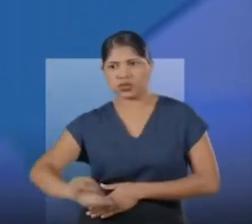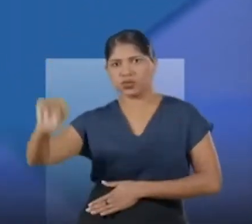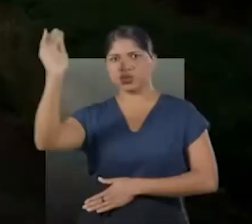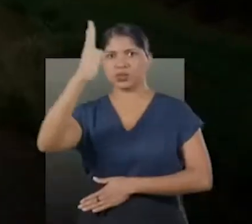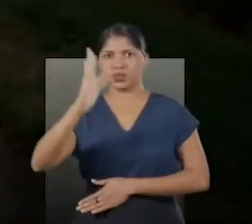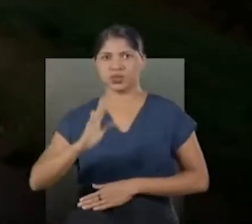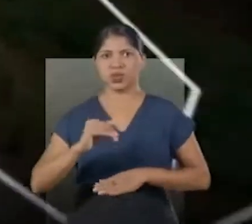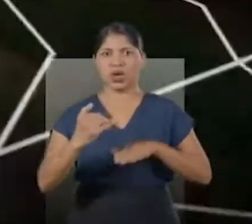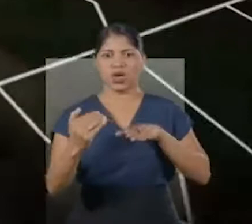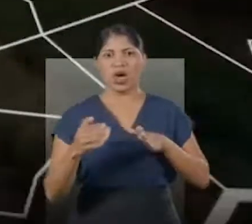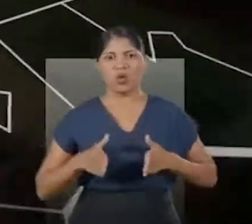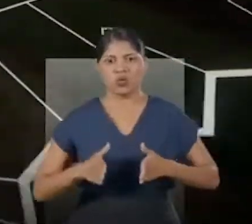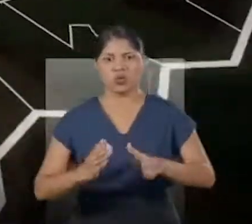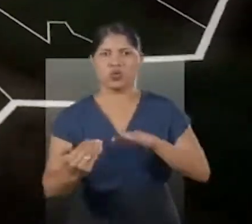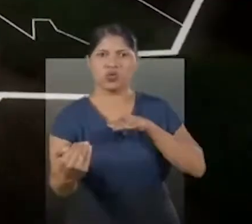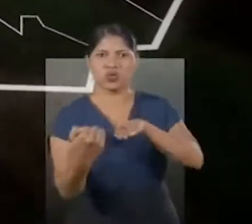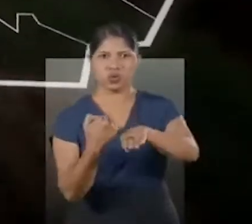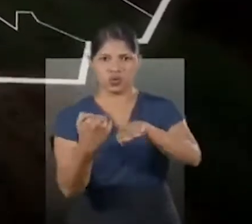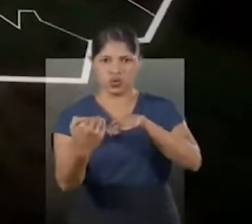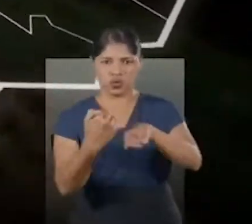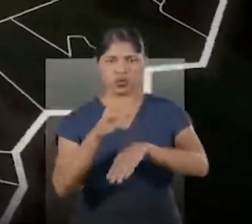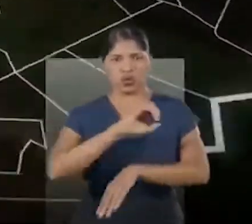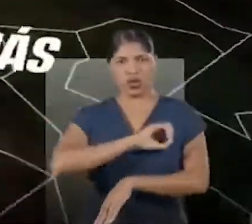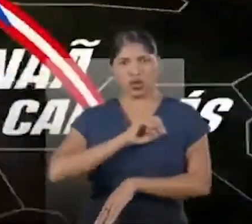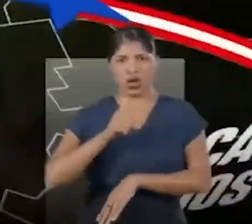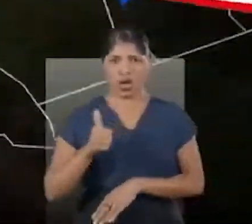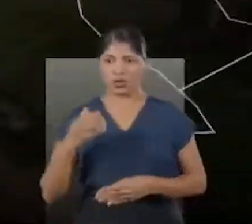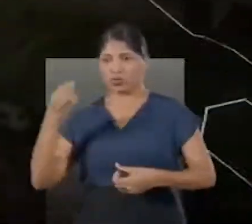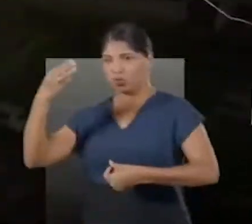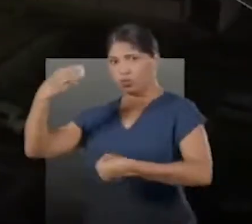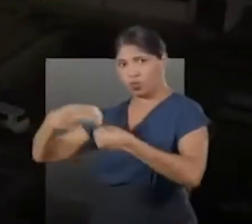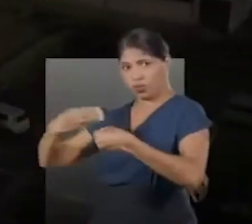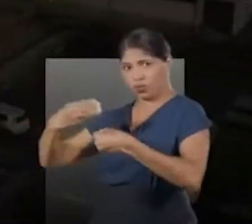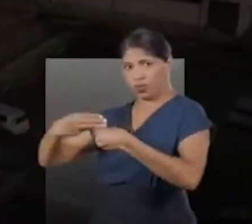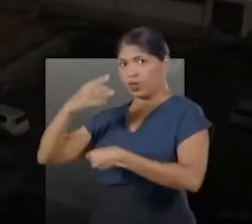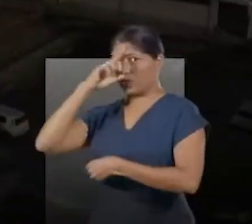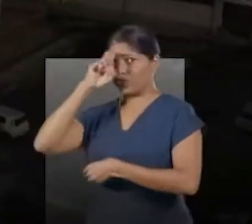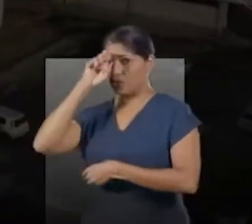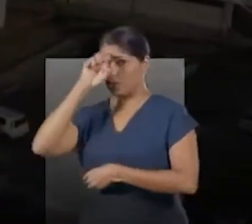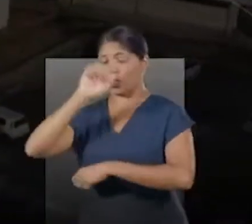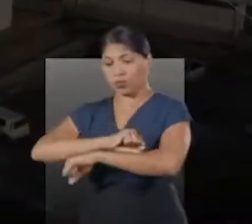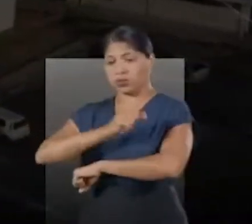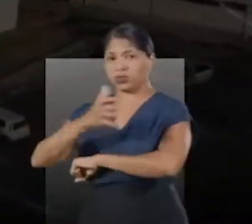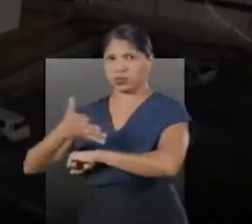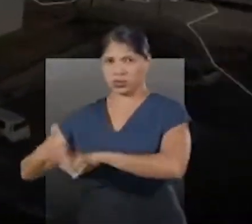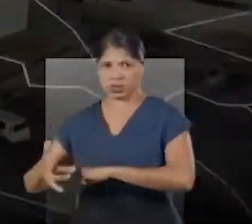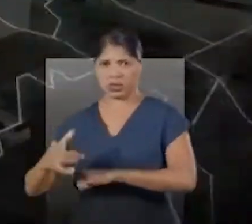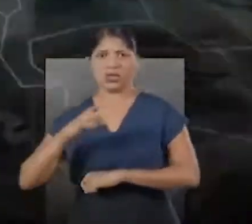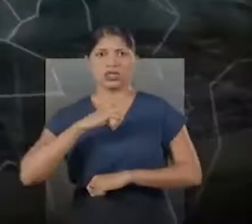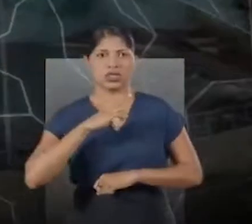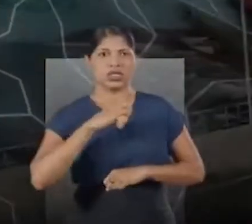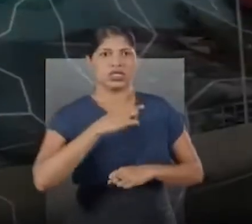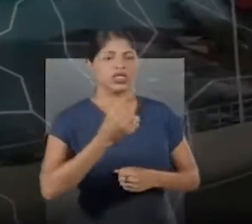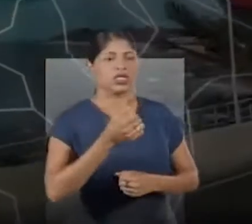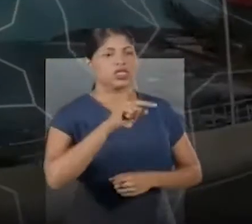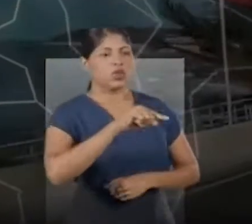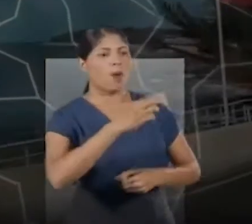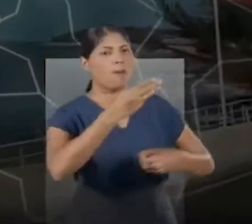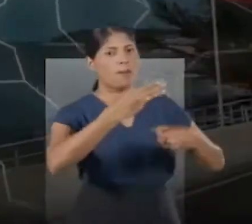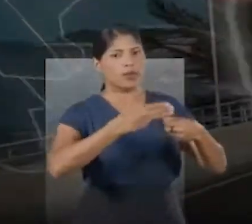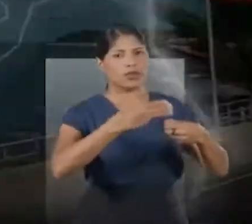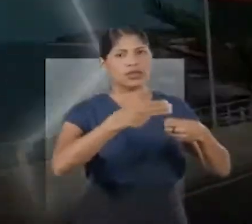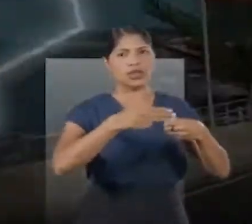todo o Brasil. Da rodovia PA 160, em Canaã dos Carajás, ao Hospital Materno Infantil, em Santarém. Da Orla de